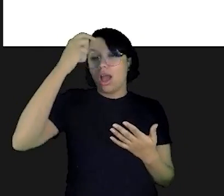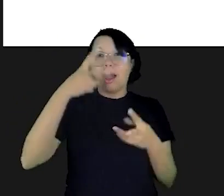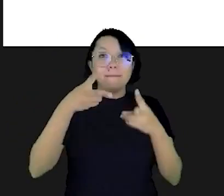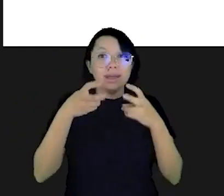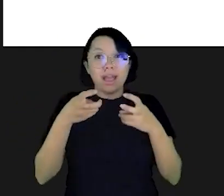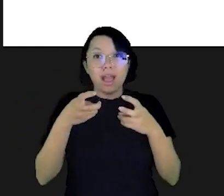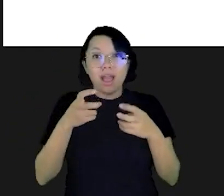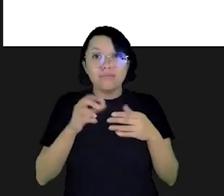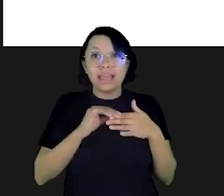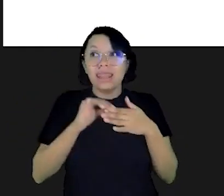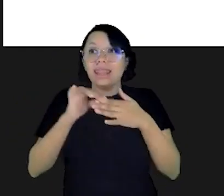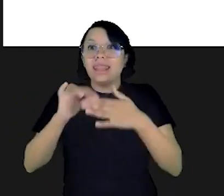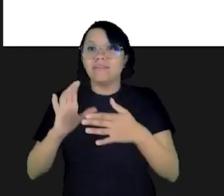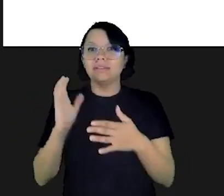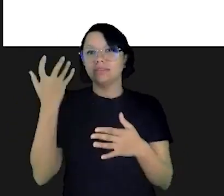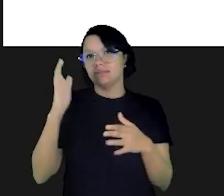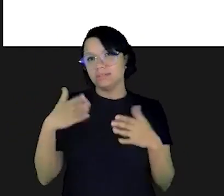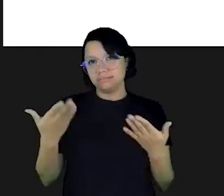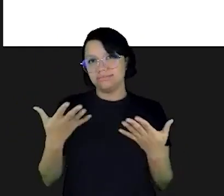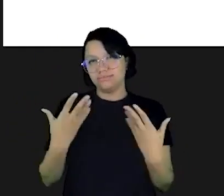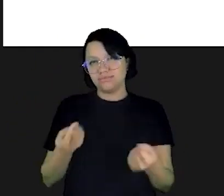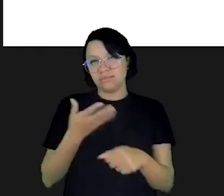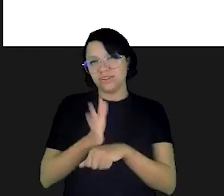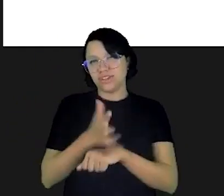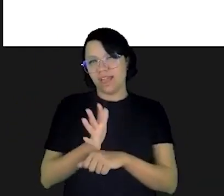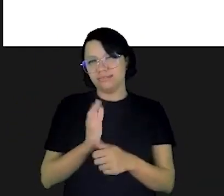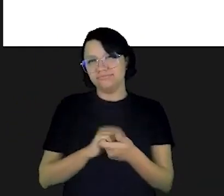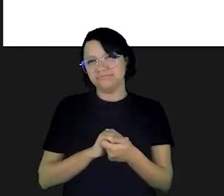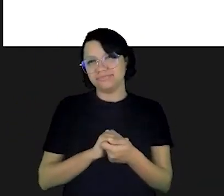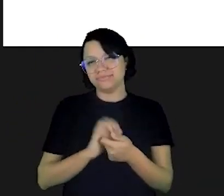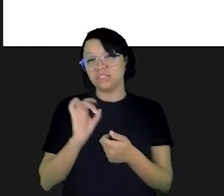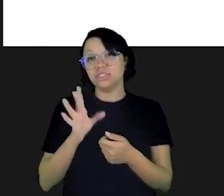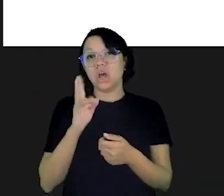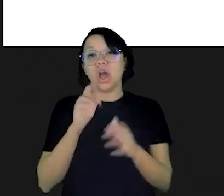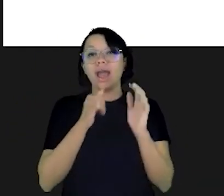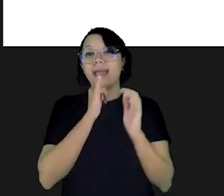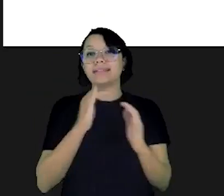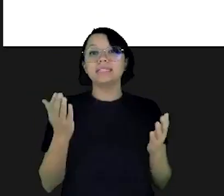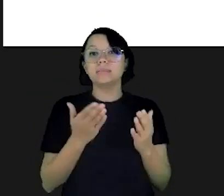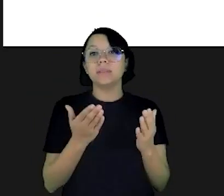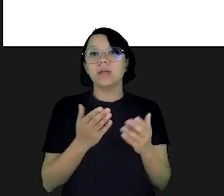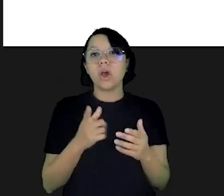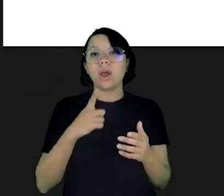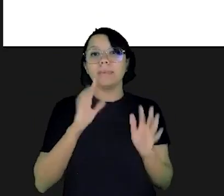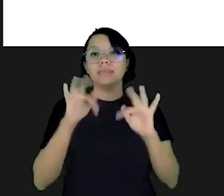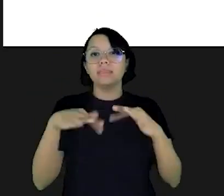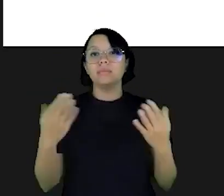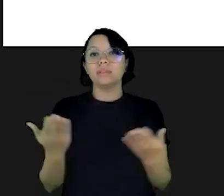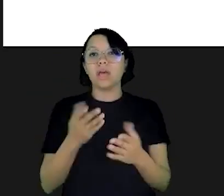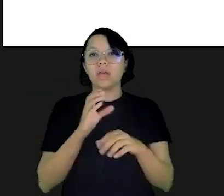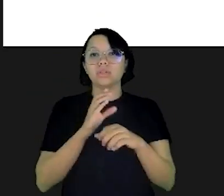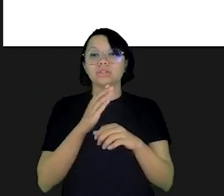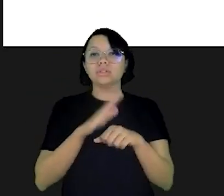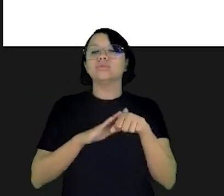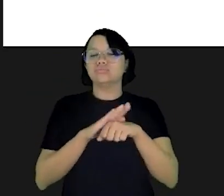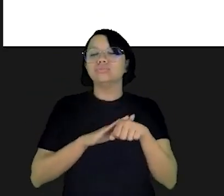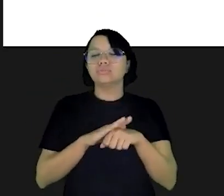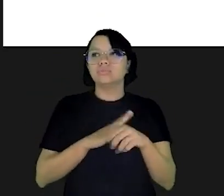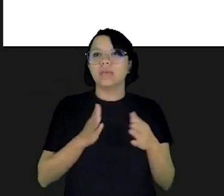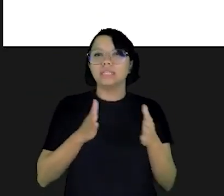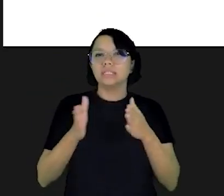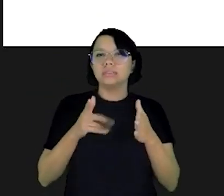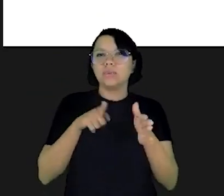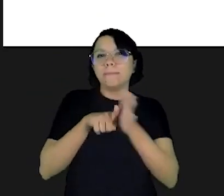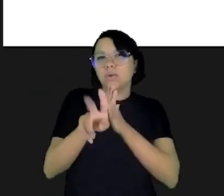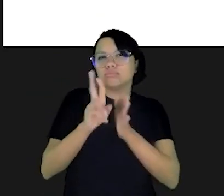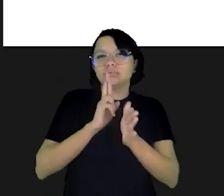subconscientemente você está sendo levado àquelas decisões vamos colocar em prática só para exemplificar para a gente